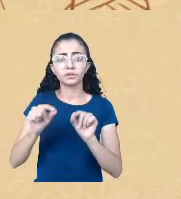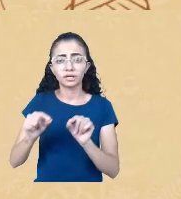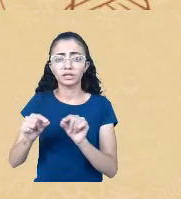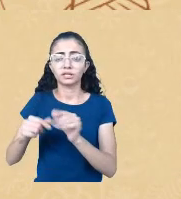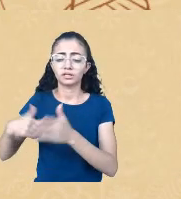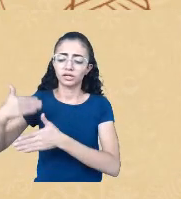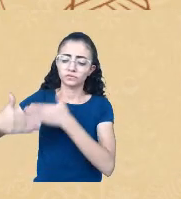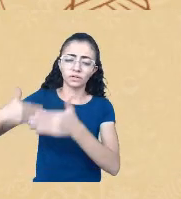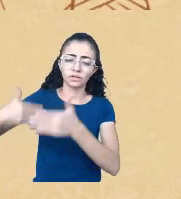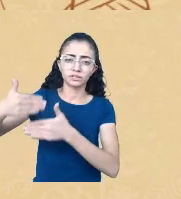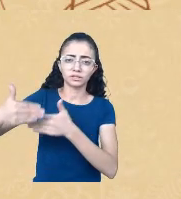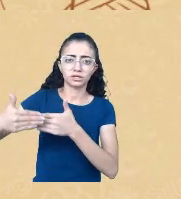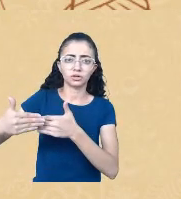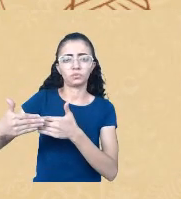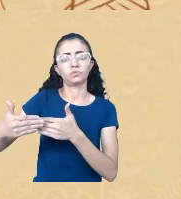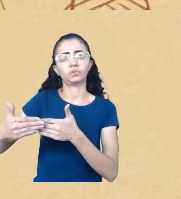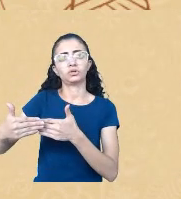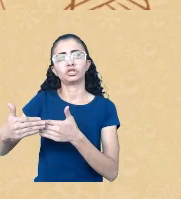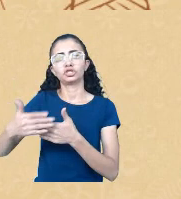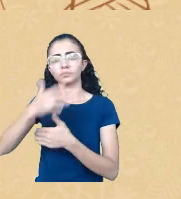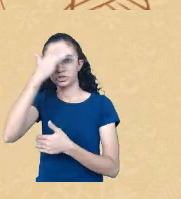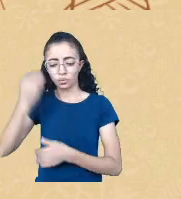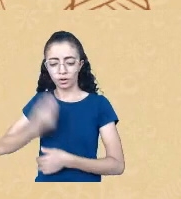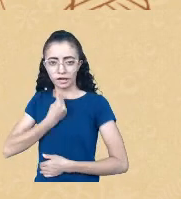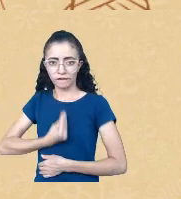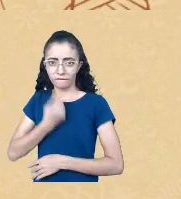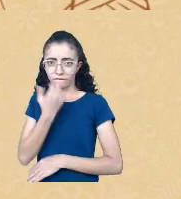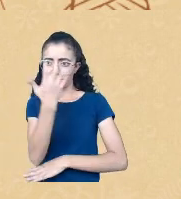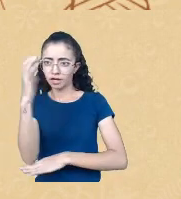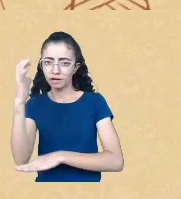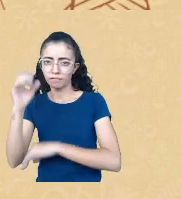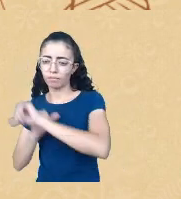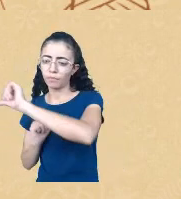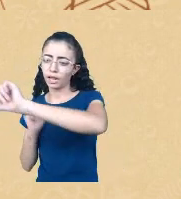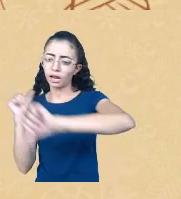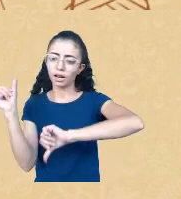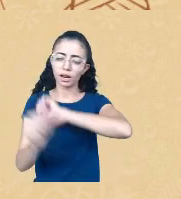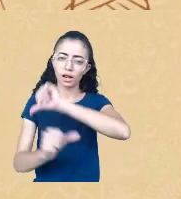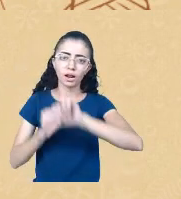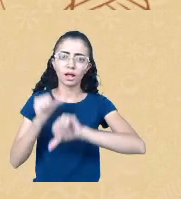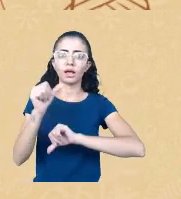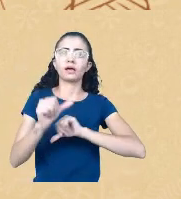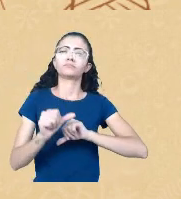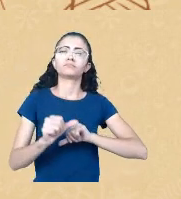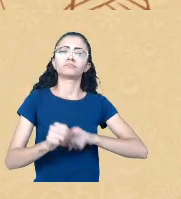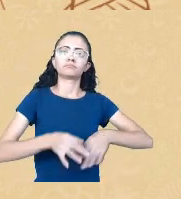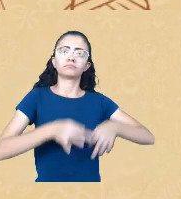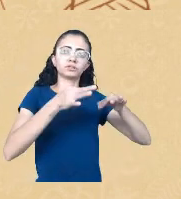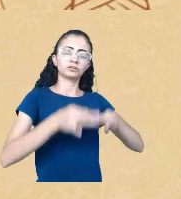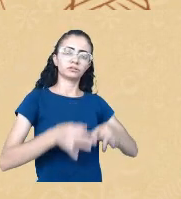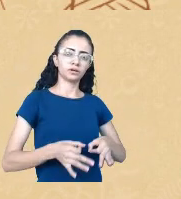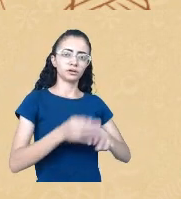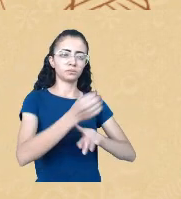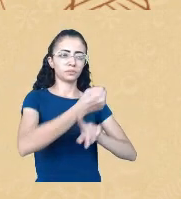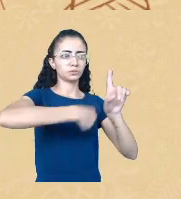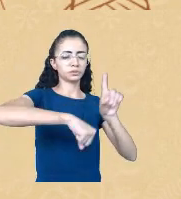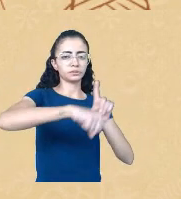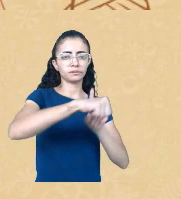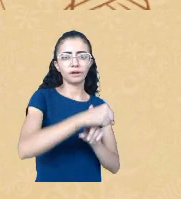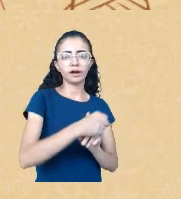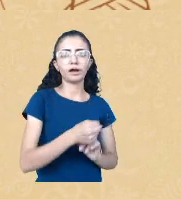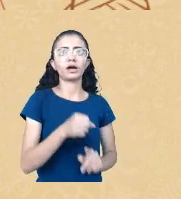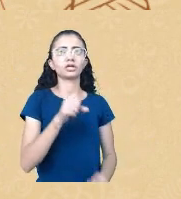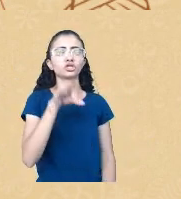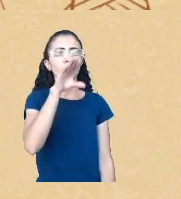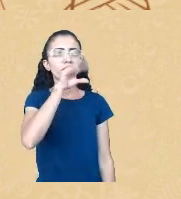Então a expectativa do Estado era de que conforme a gente fosse civilizado conforme a gente falasse português utilizasse essas